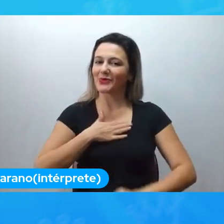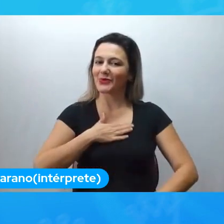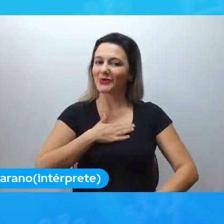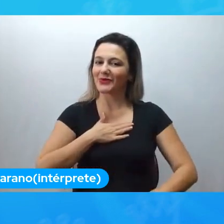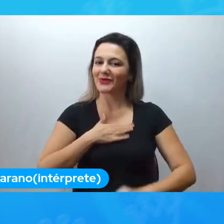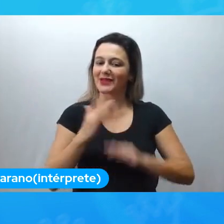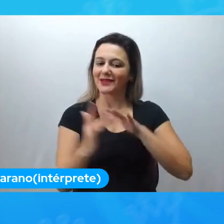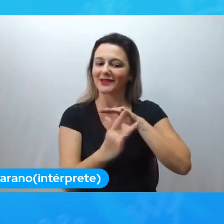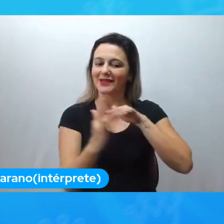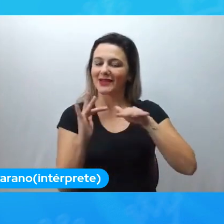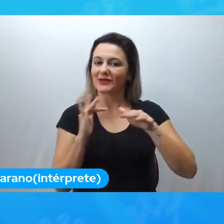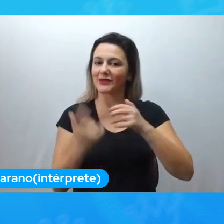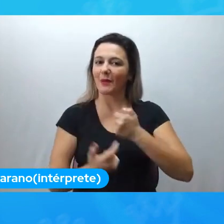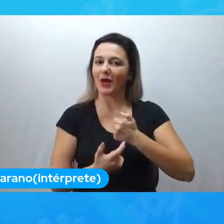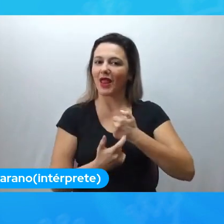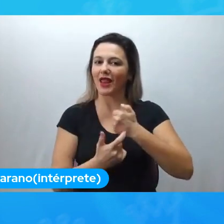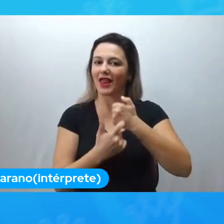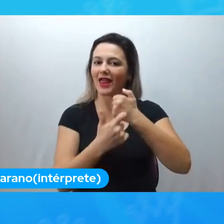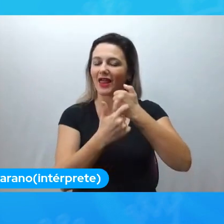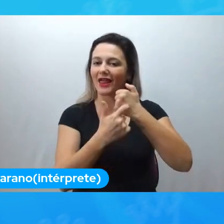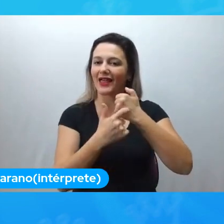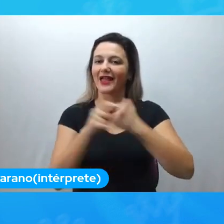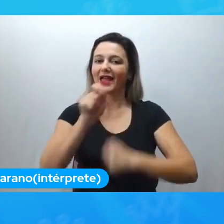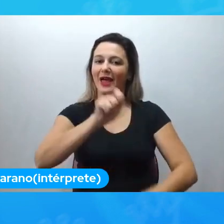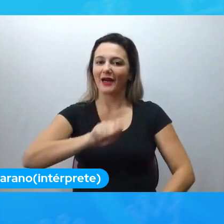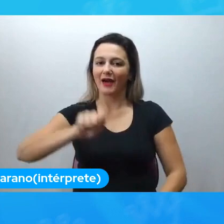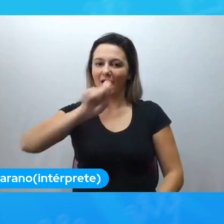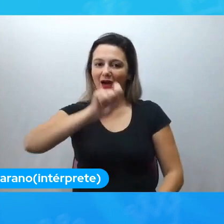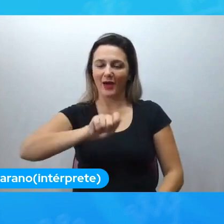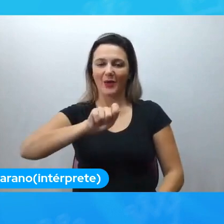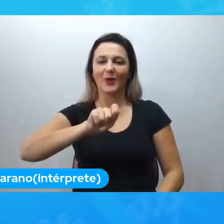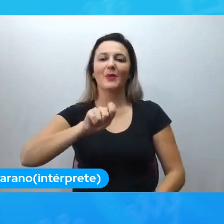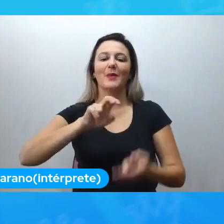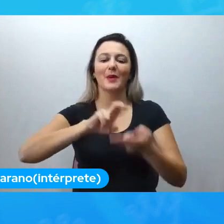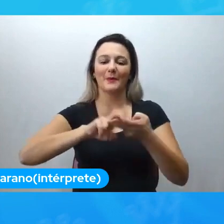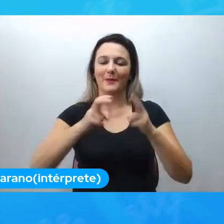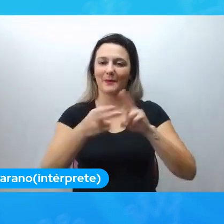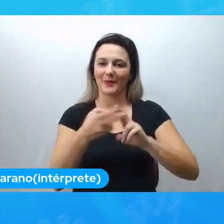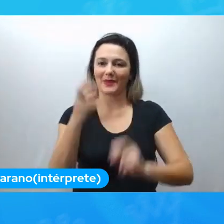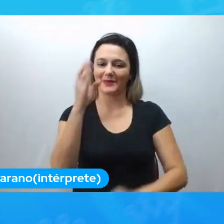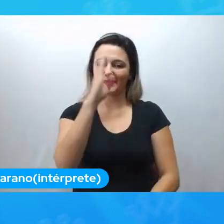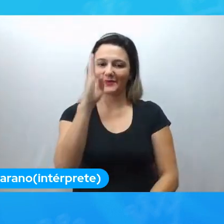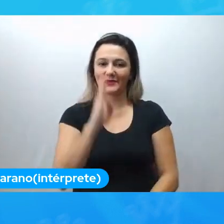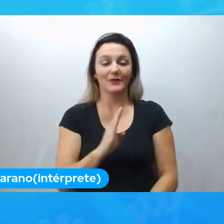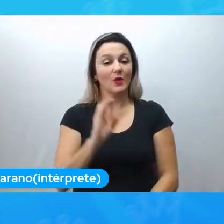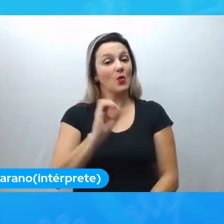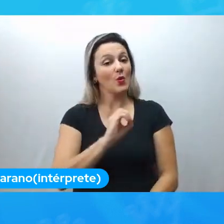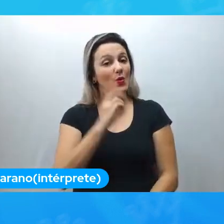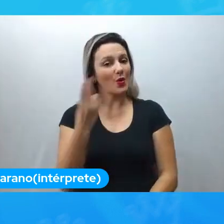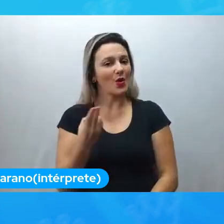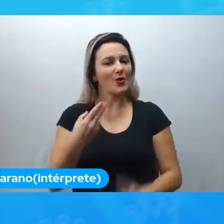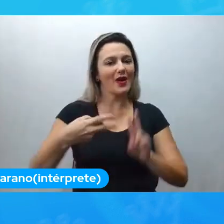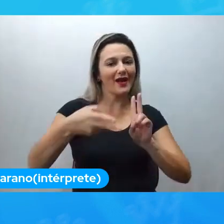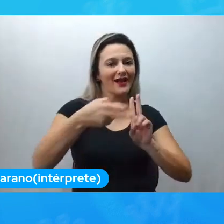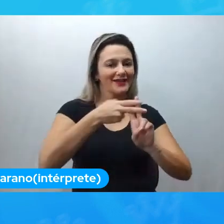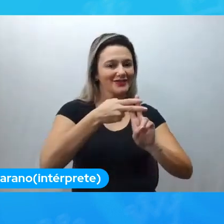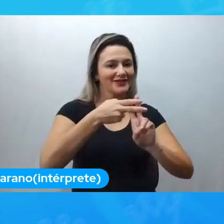sociais, né? É arroba Python Brasil ou pode digitar hashtag